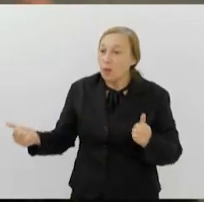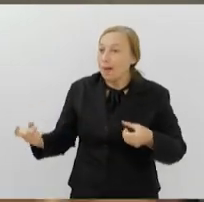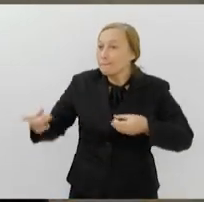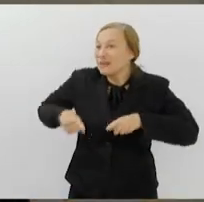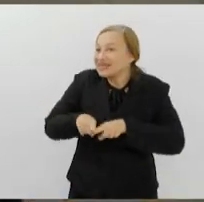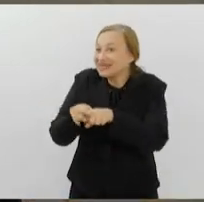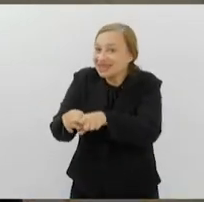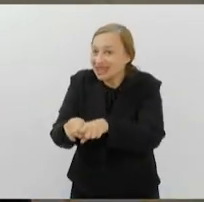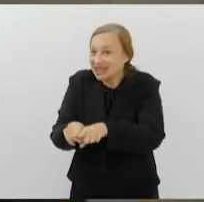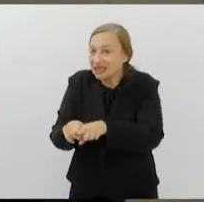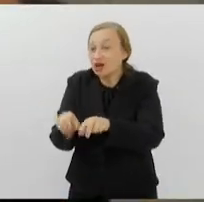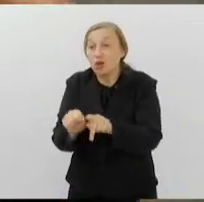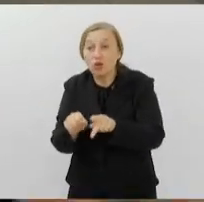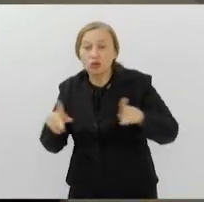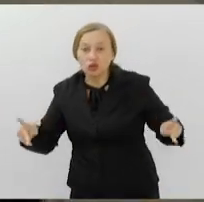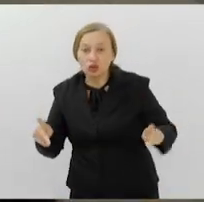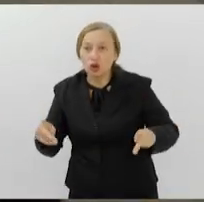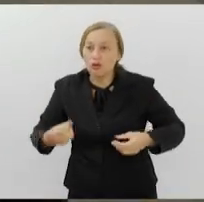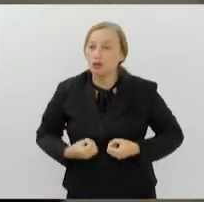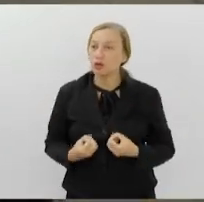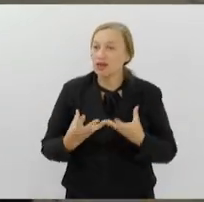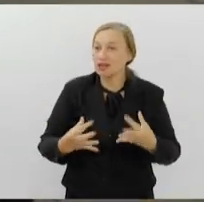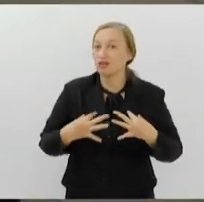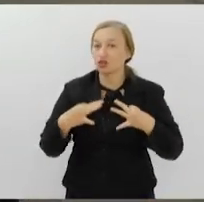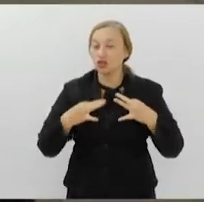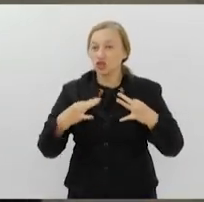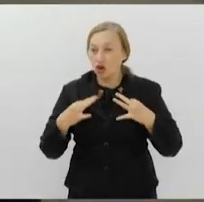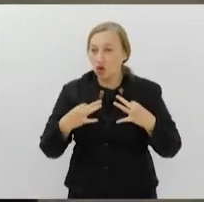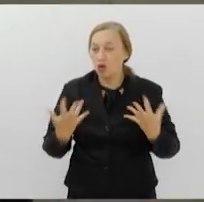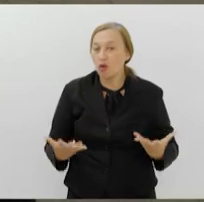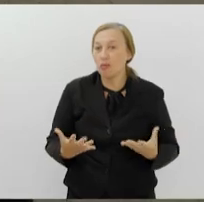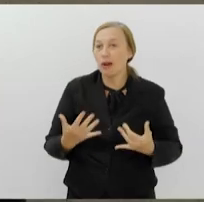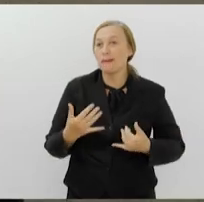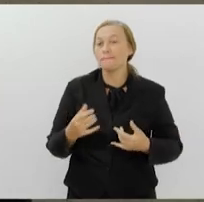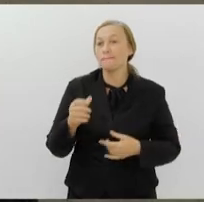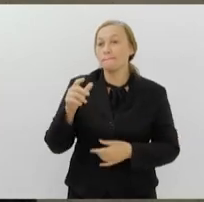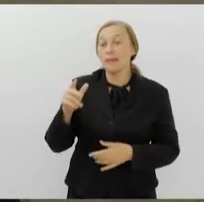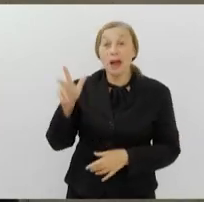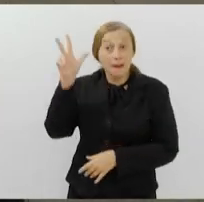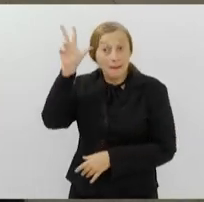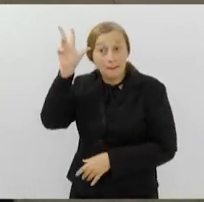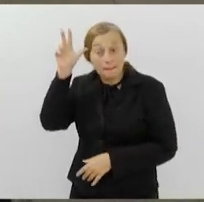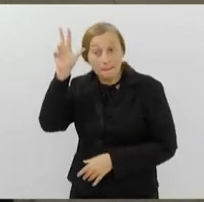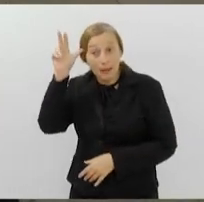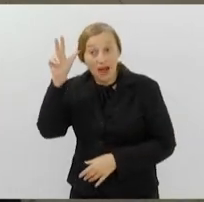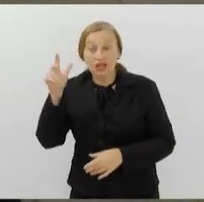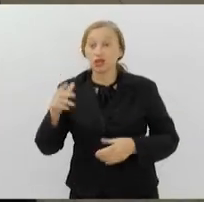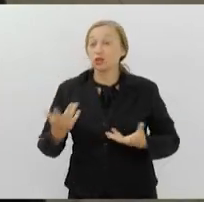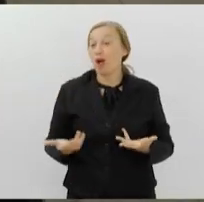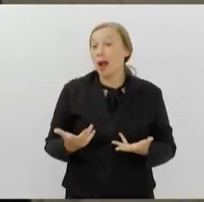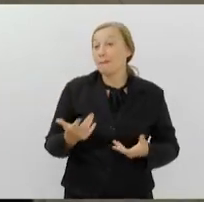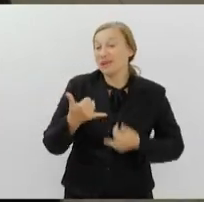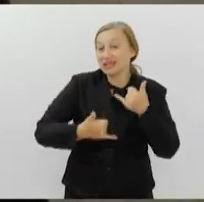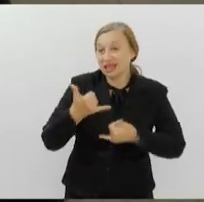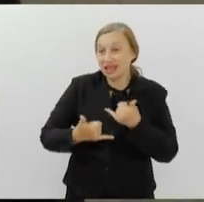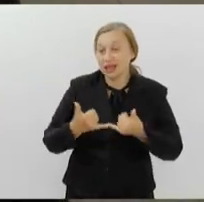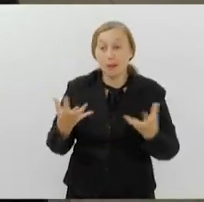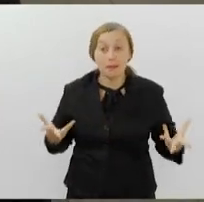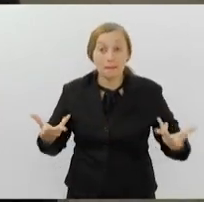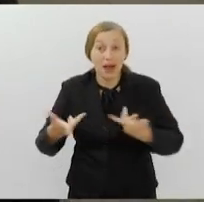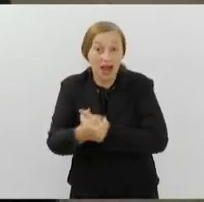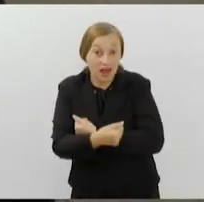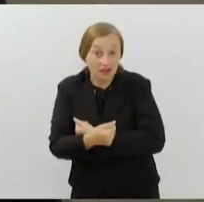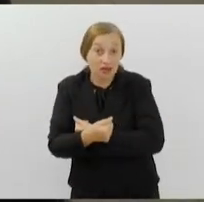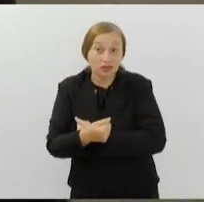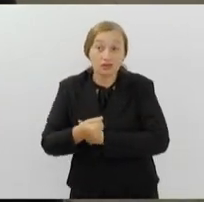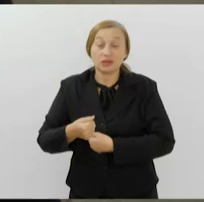de doação de roupa, época de páscoa, brinquedos, e essa iniciativa de livros e brinquedos vai ser maravilhoso, que também vai